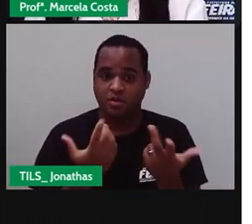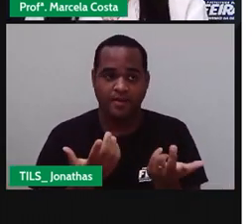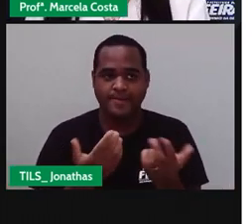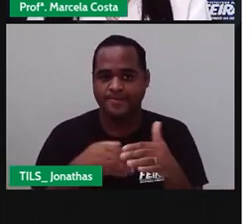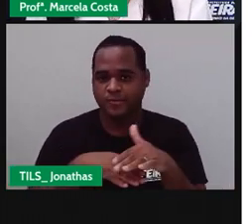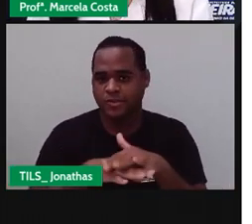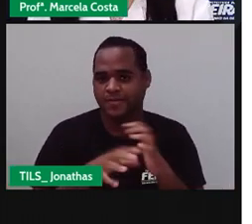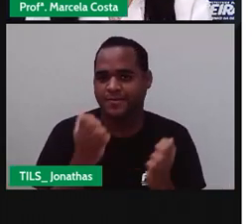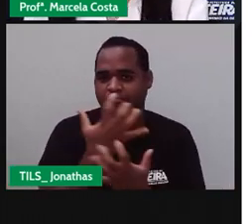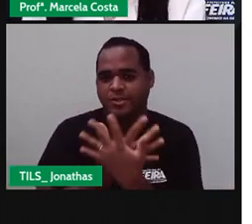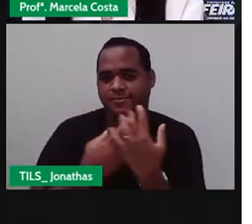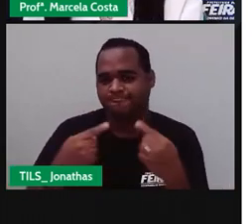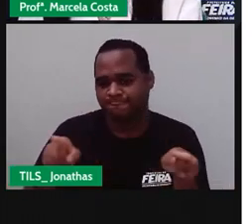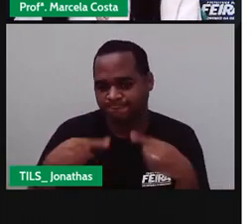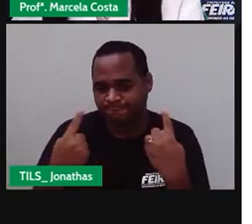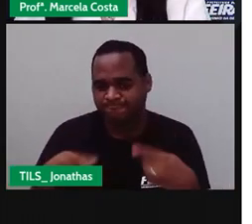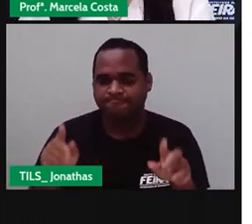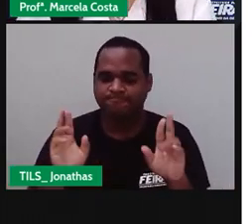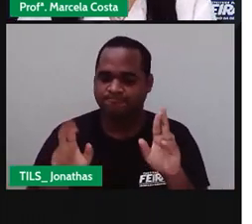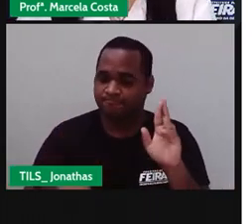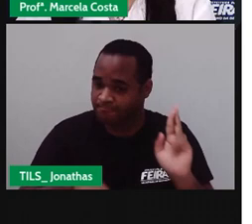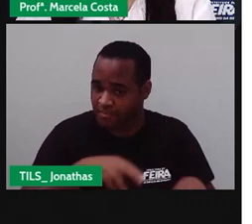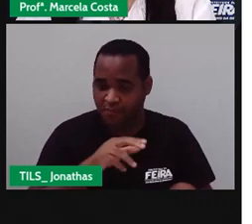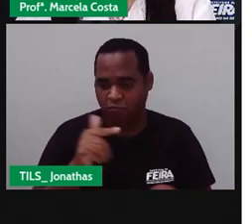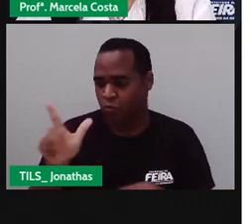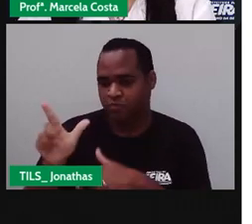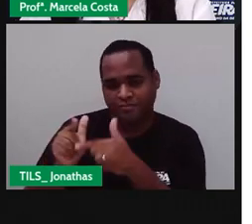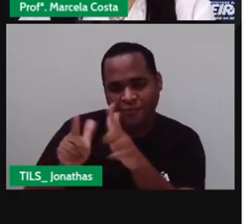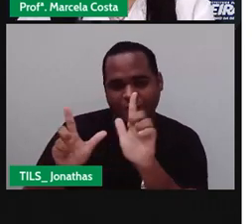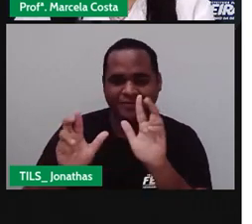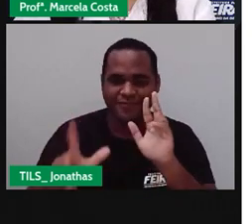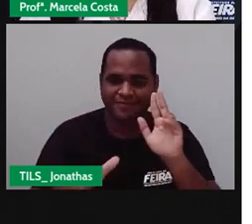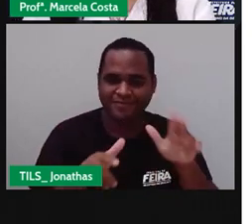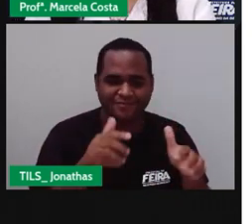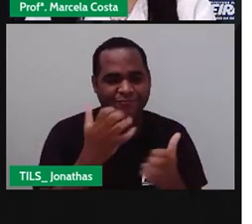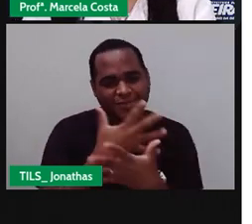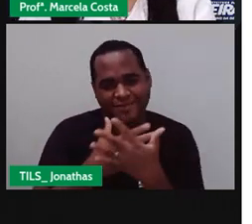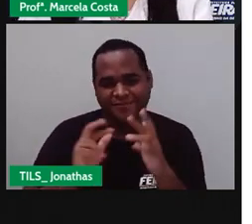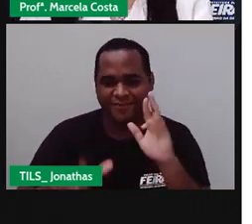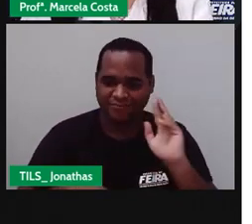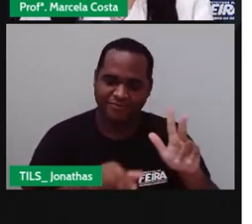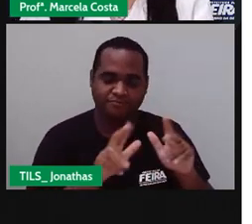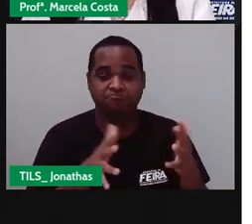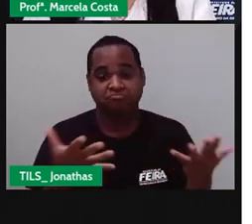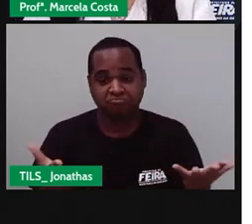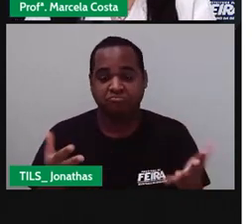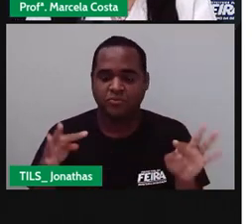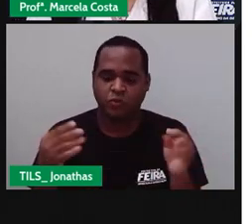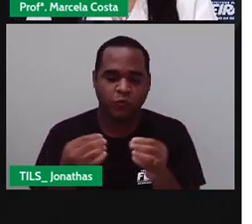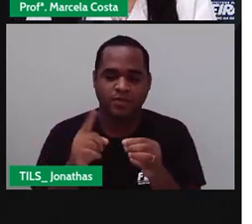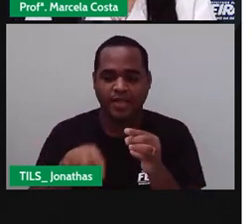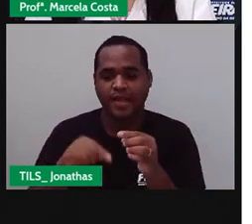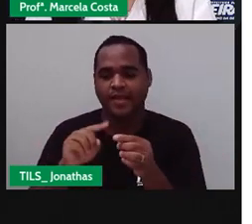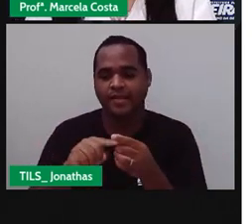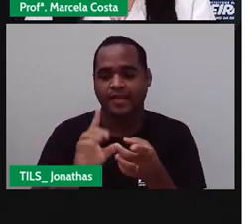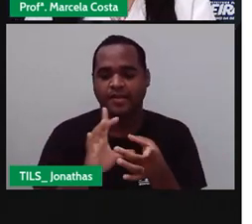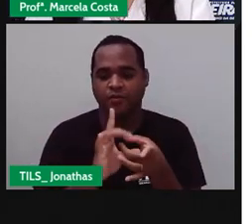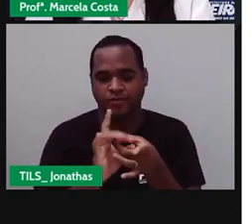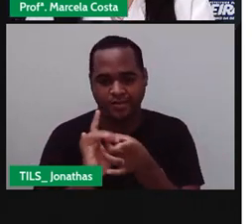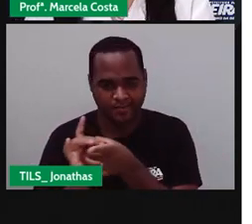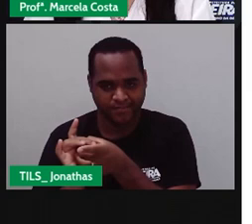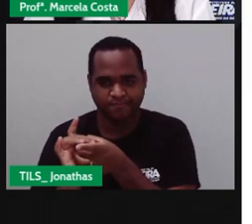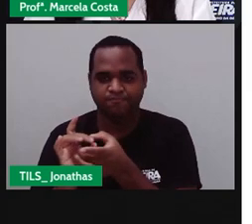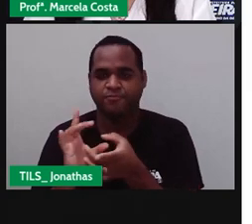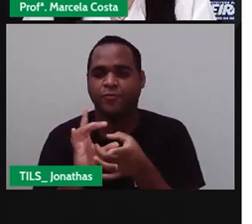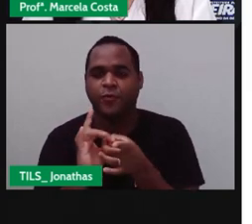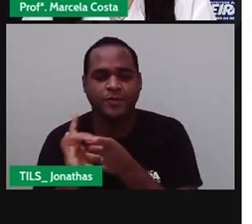ouvir músicas diferentes de outras, tá? Tudo isso aí dentro desse conceito de que a gente